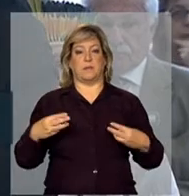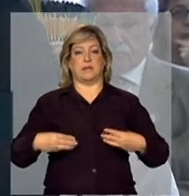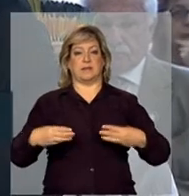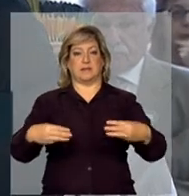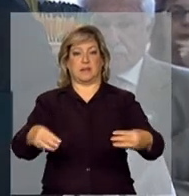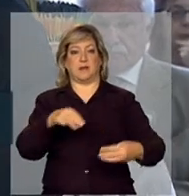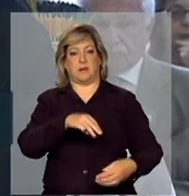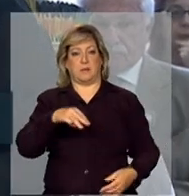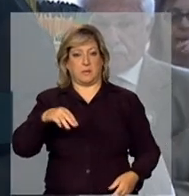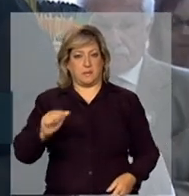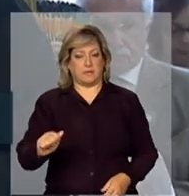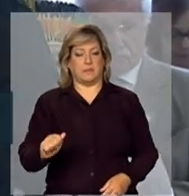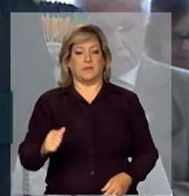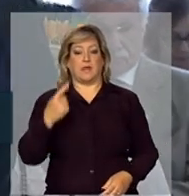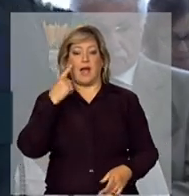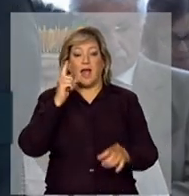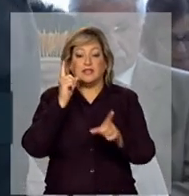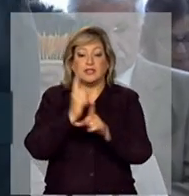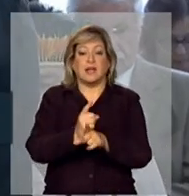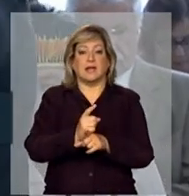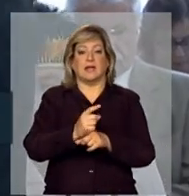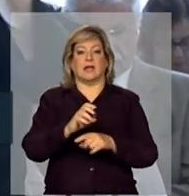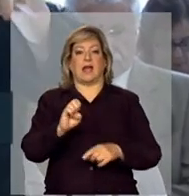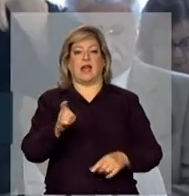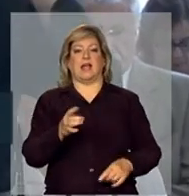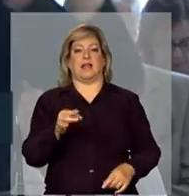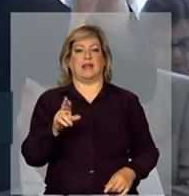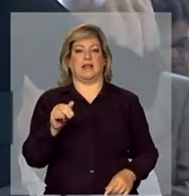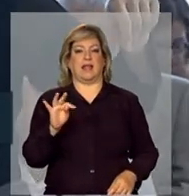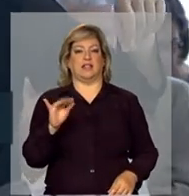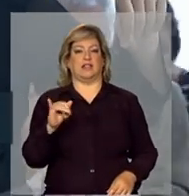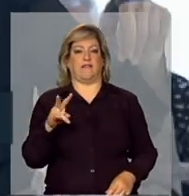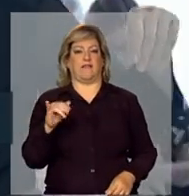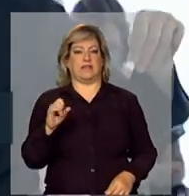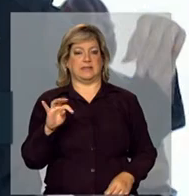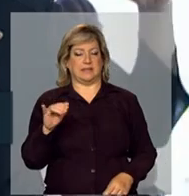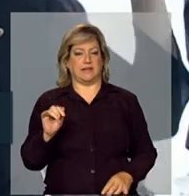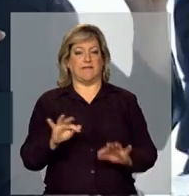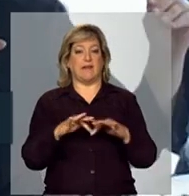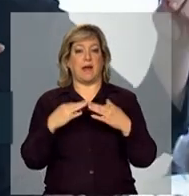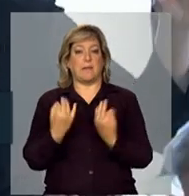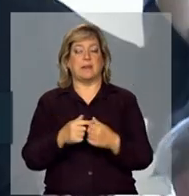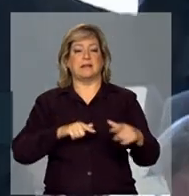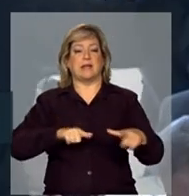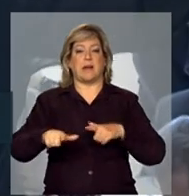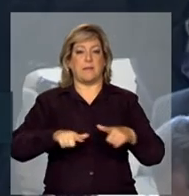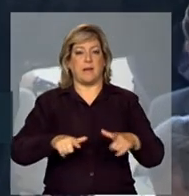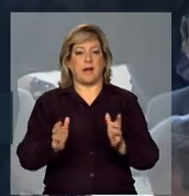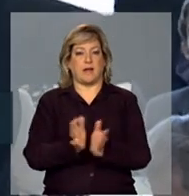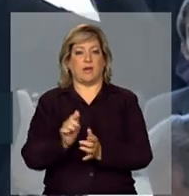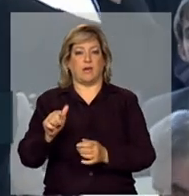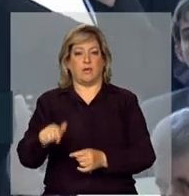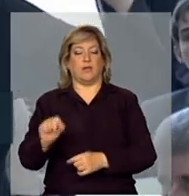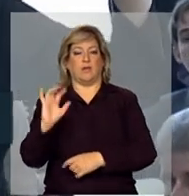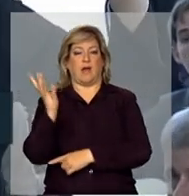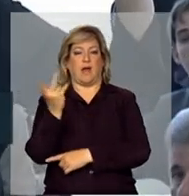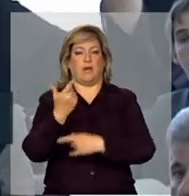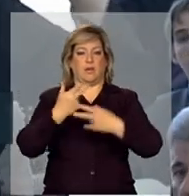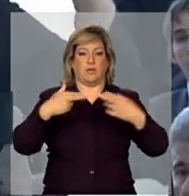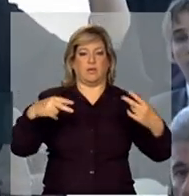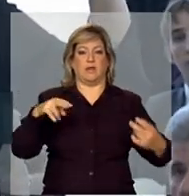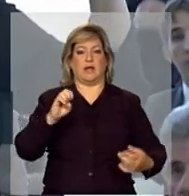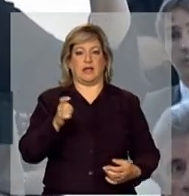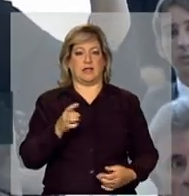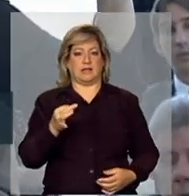localizar populações extrativistas, Então, é um conjunto de ações que nós estamos desenvolvendo juntos e agora temos uma